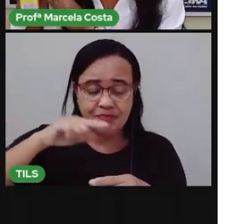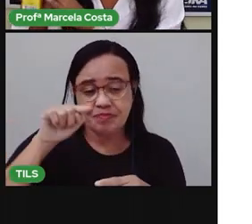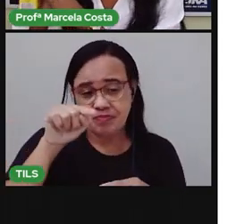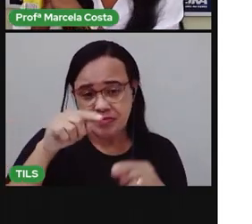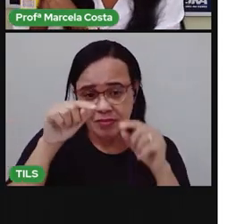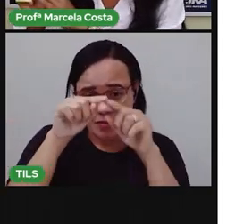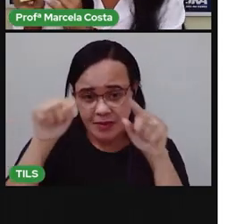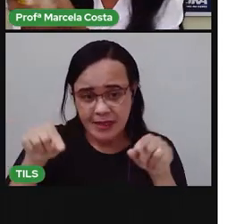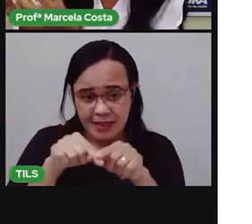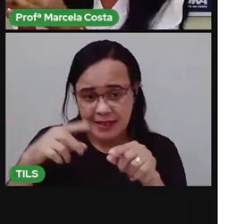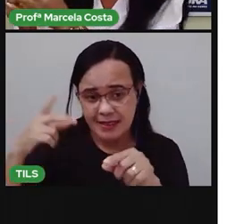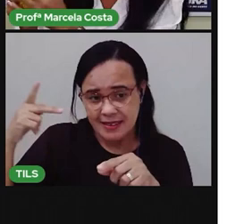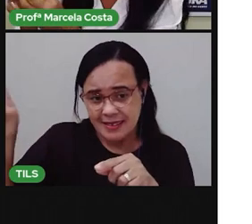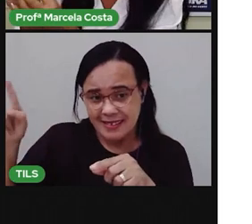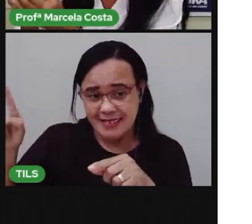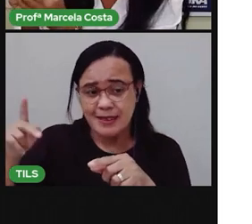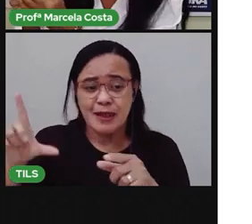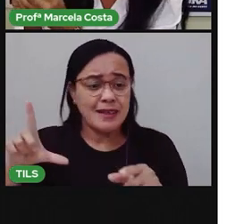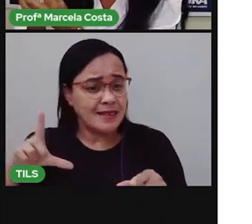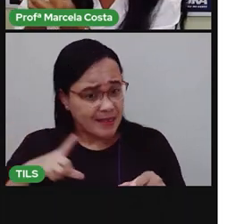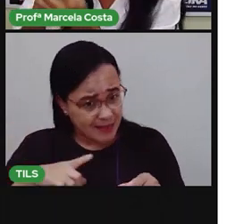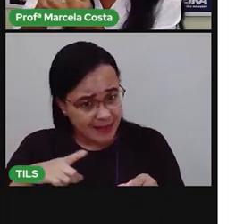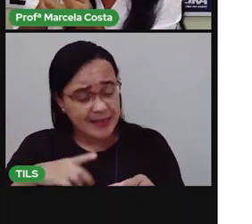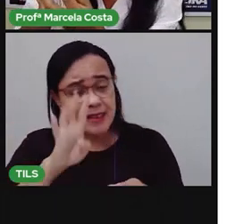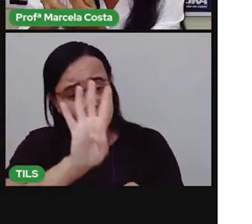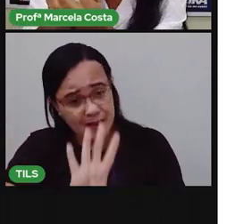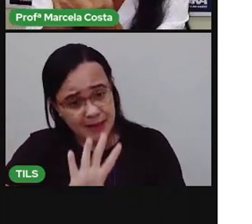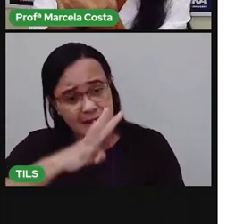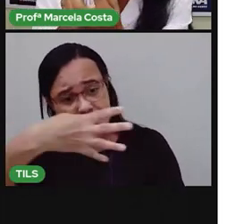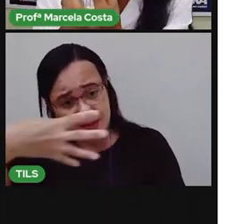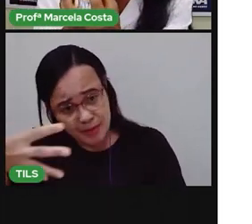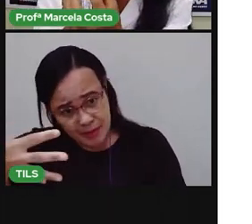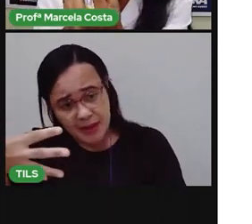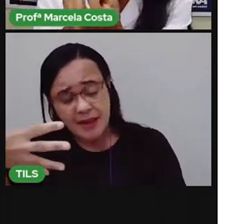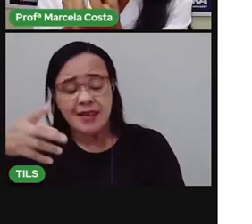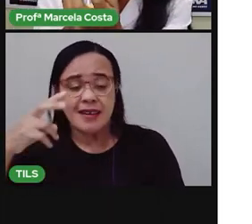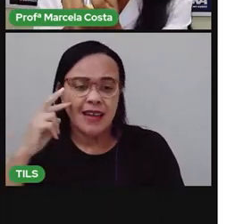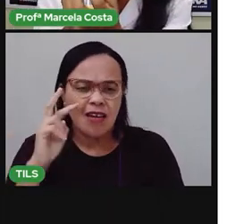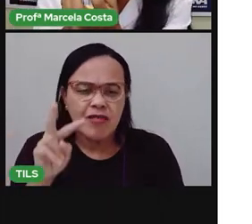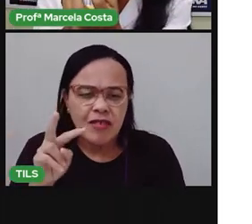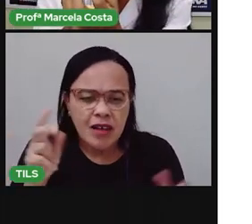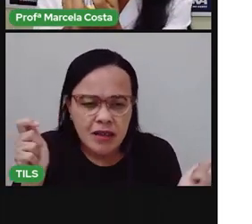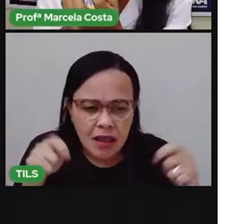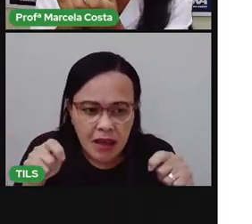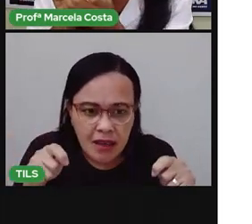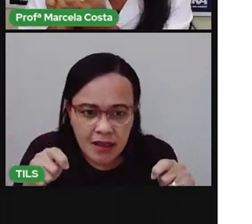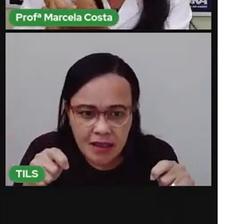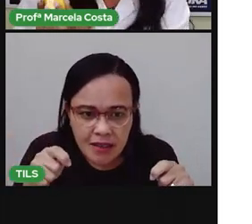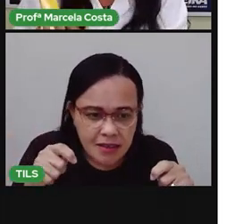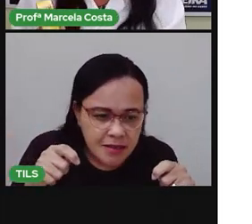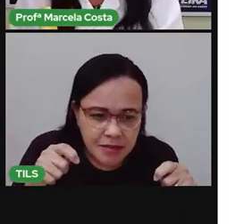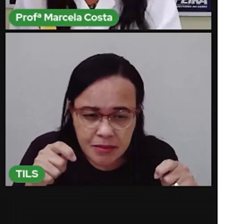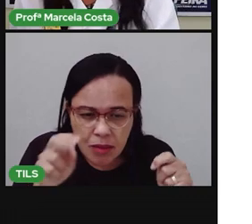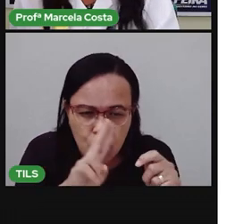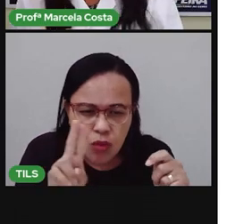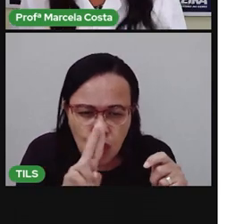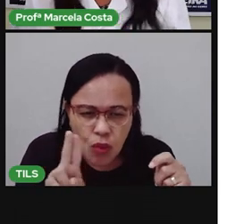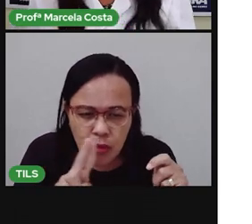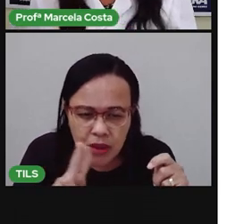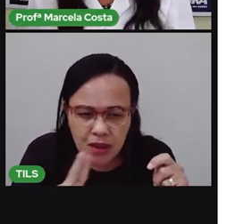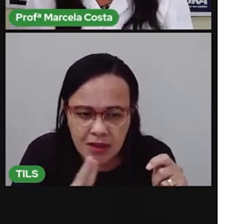milho. Também tem essa tabela. Ó, vocês conseguem ver? E aí, na